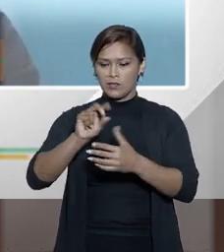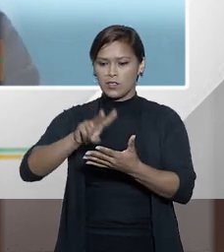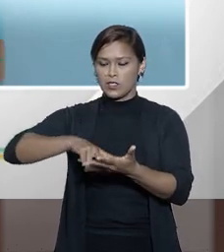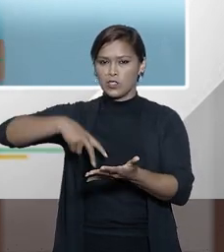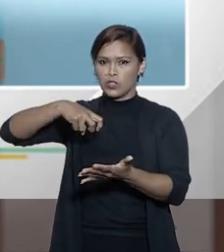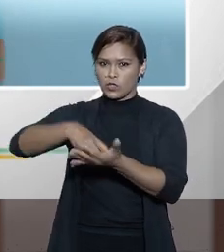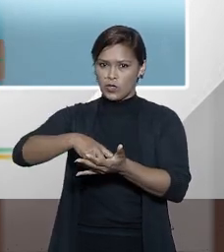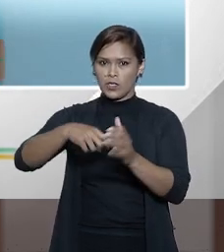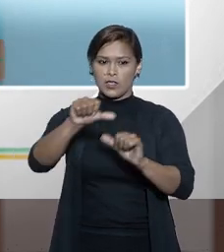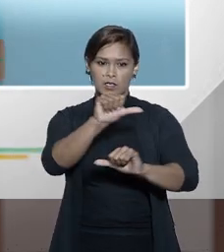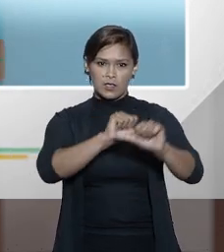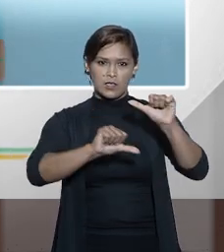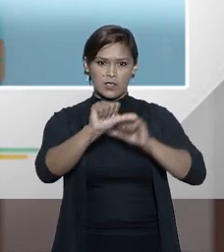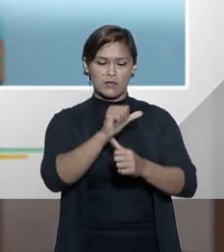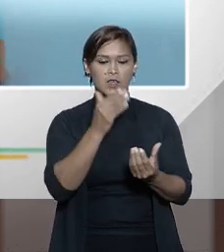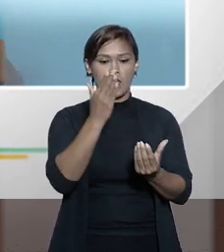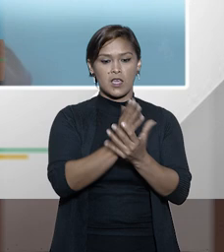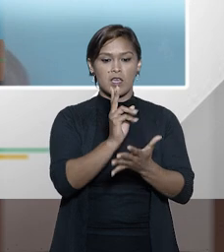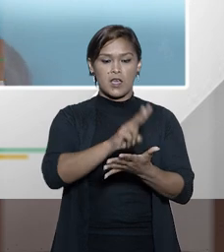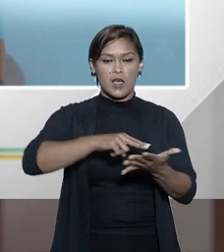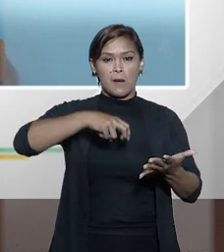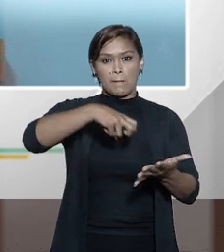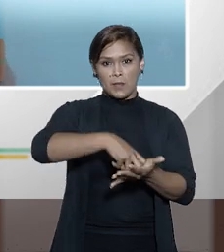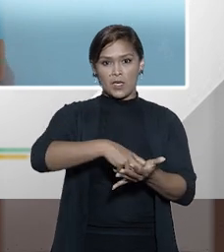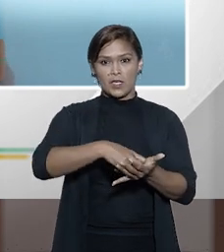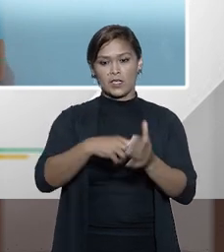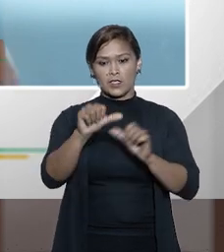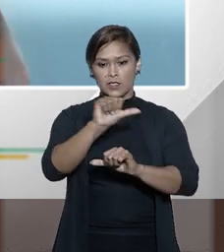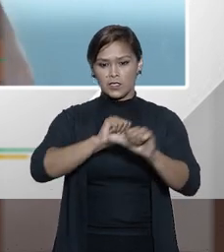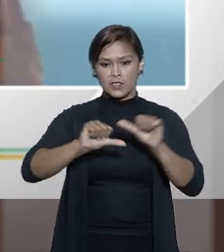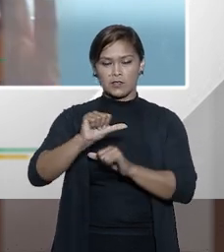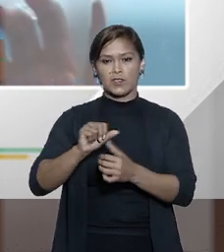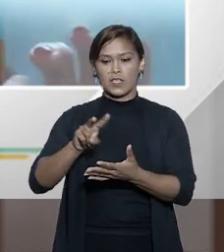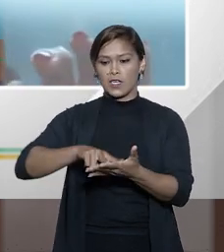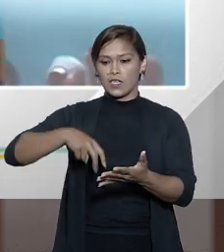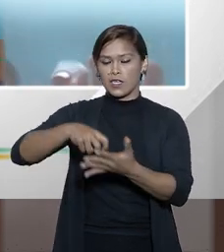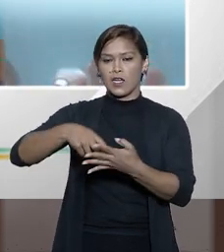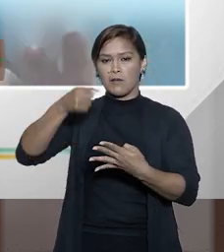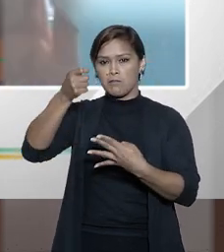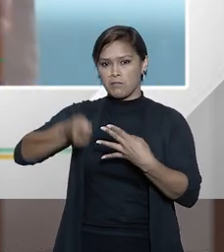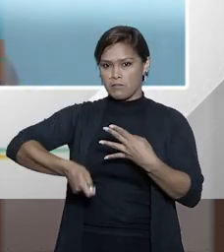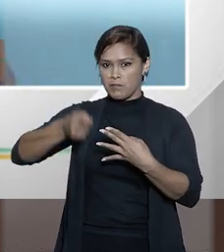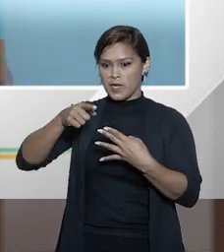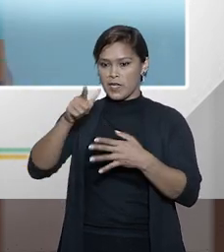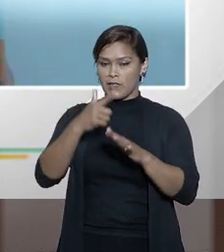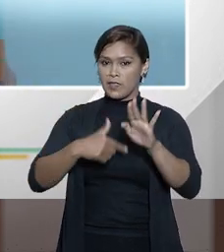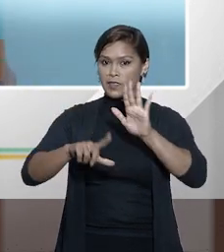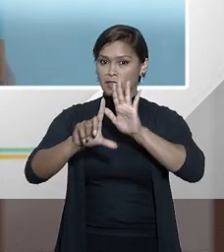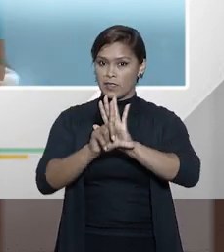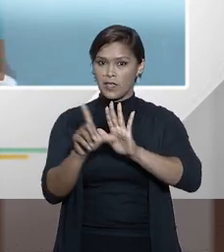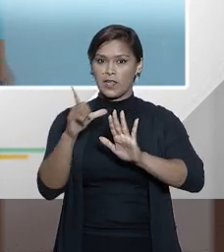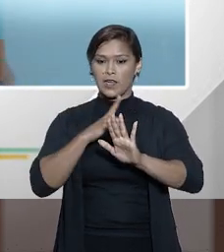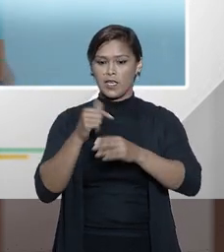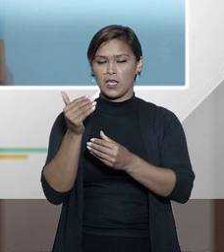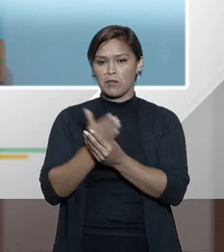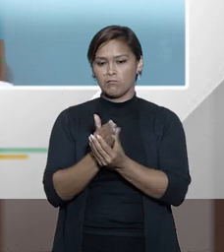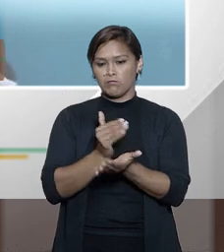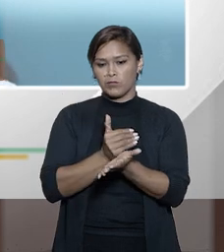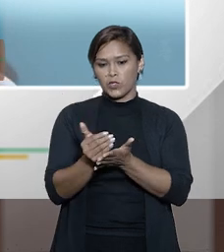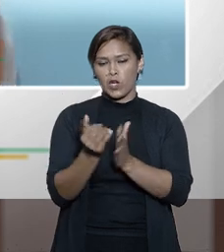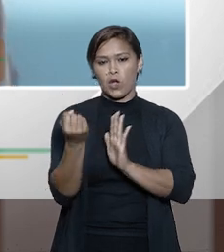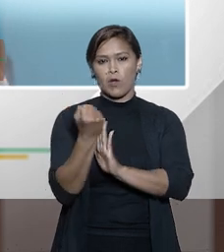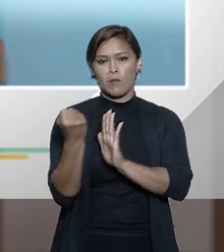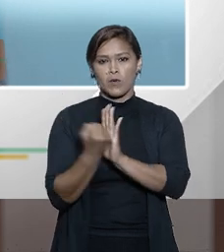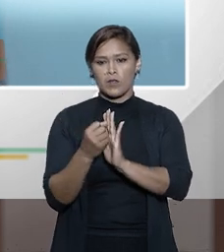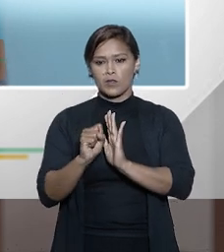condenados e a transferência de execução da pena quando a gente fala em transferência de execução da pena na lei existe o procedimento